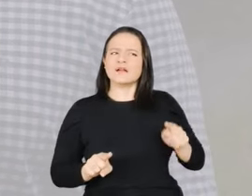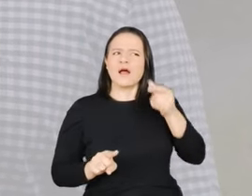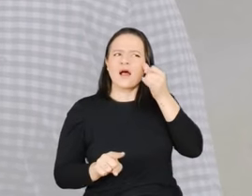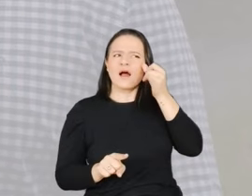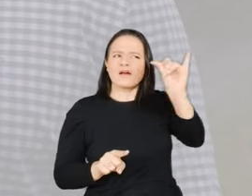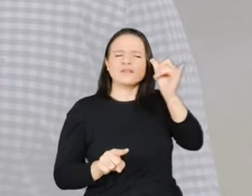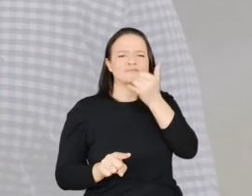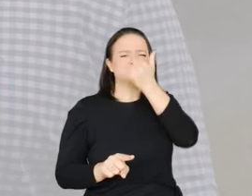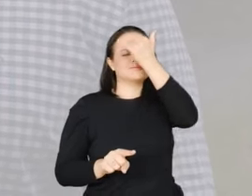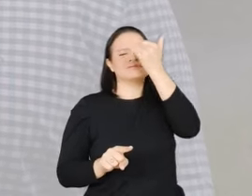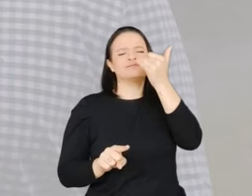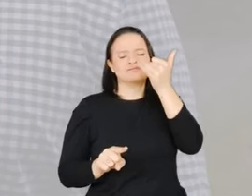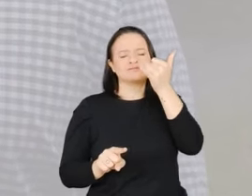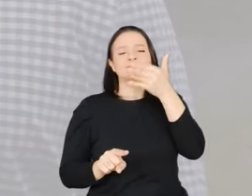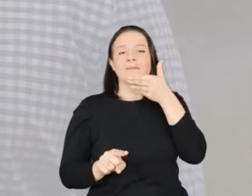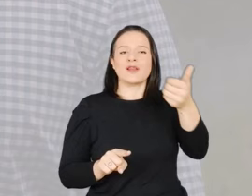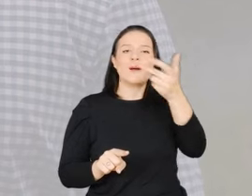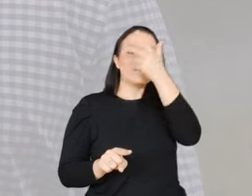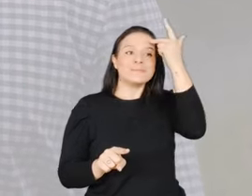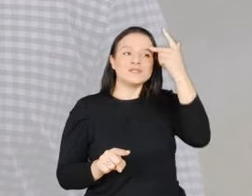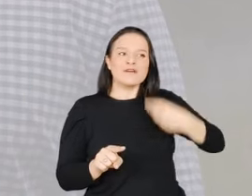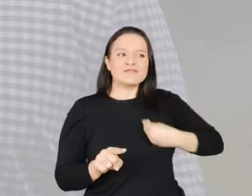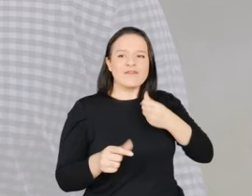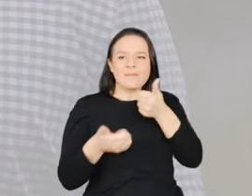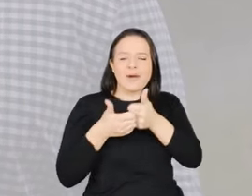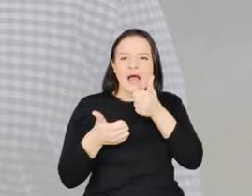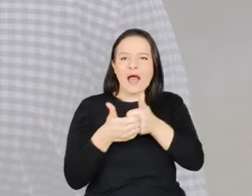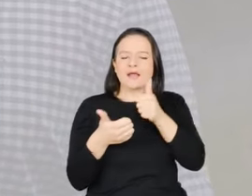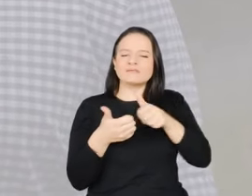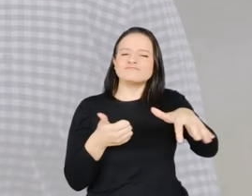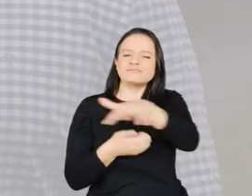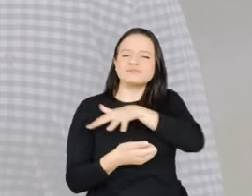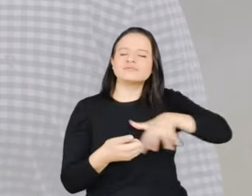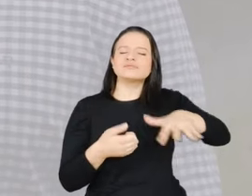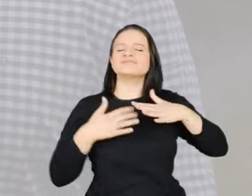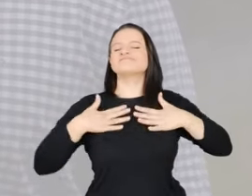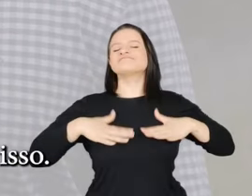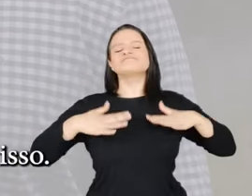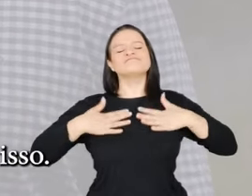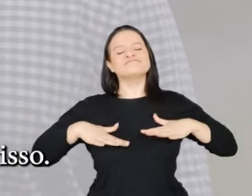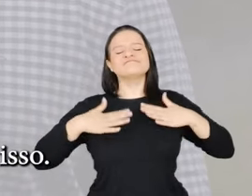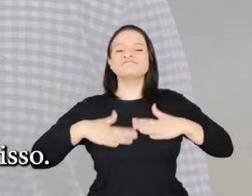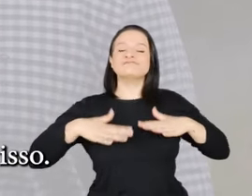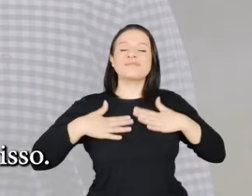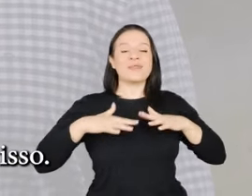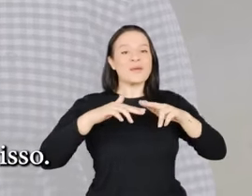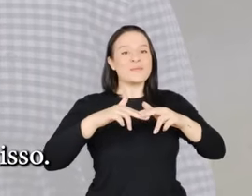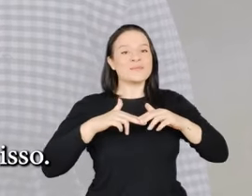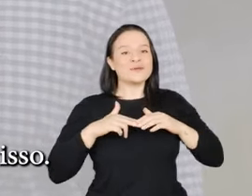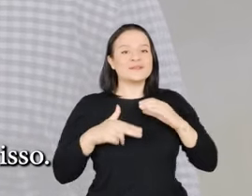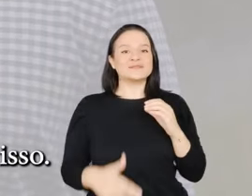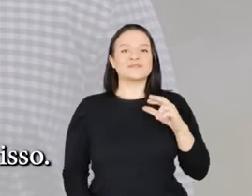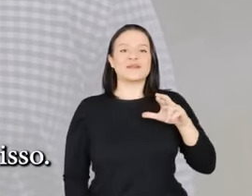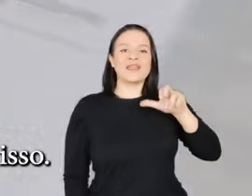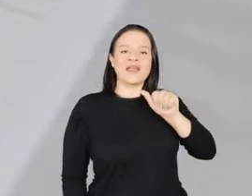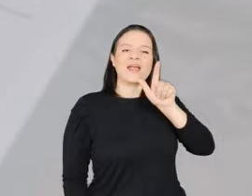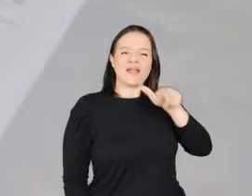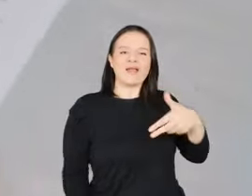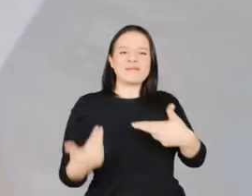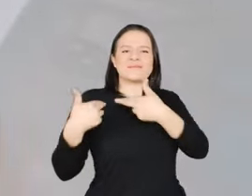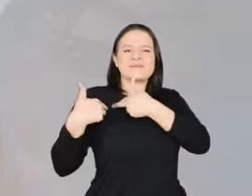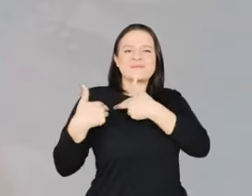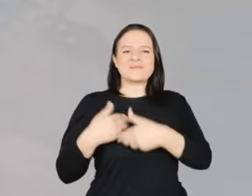que as pessoas que vivem em volta da nossa atividade também estejam tranquilas. Eu acho que o CREA é um dos responsáveis por isso.